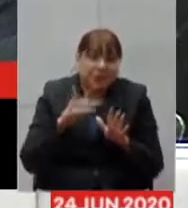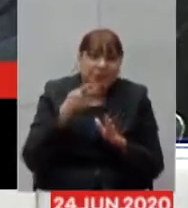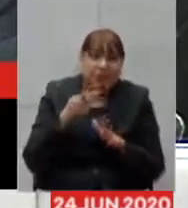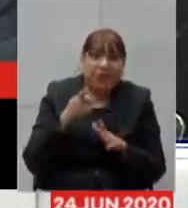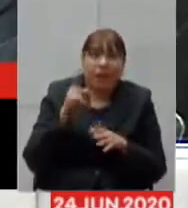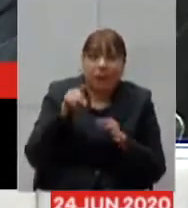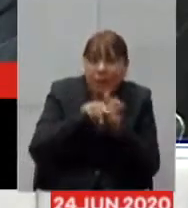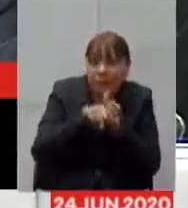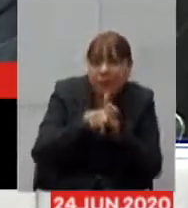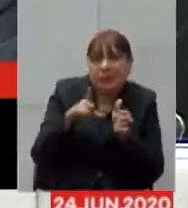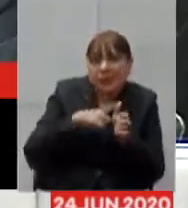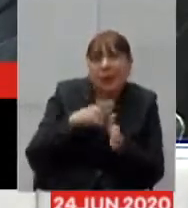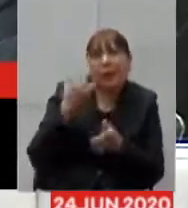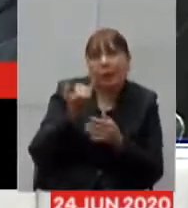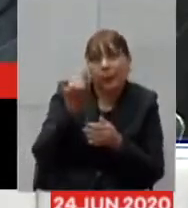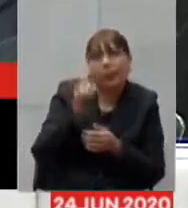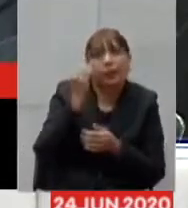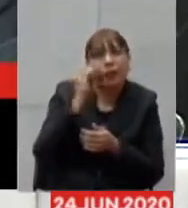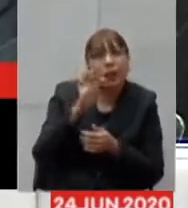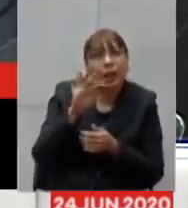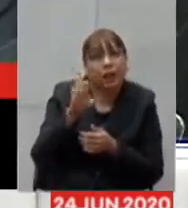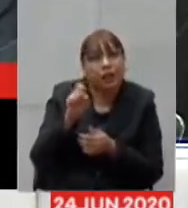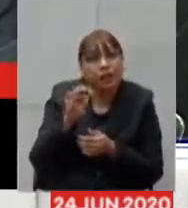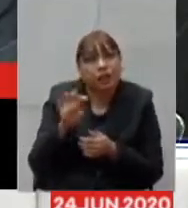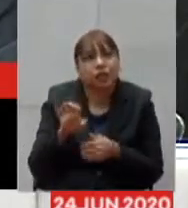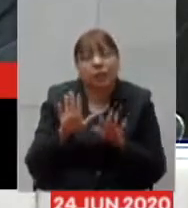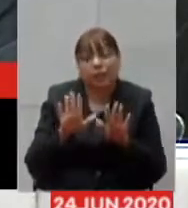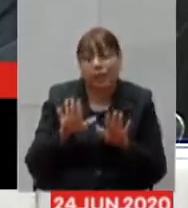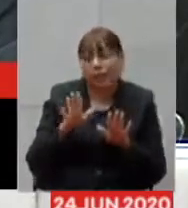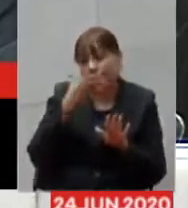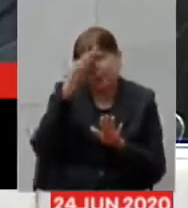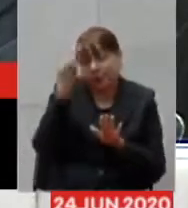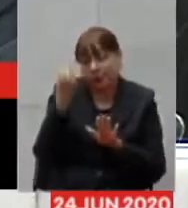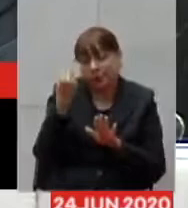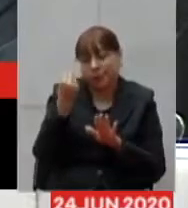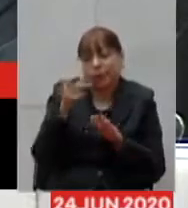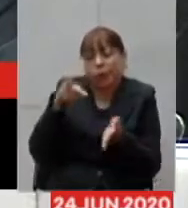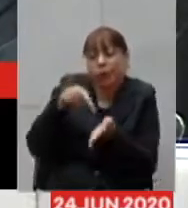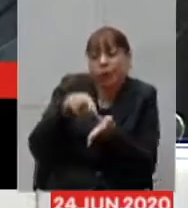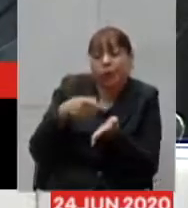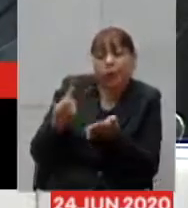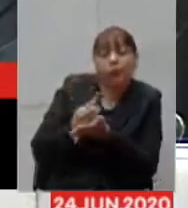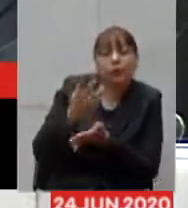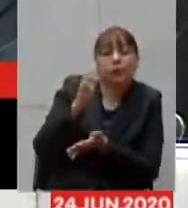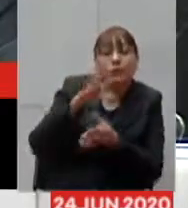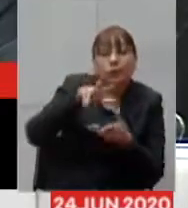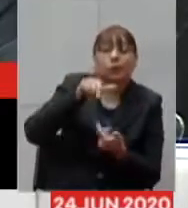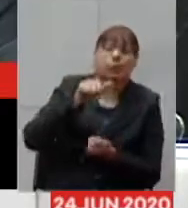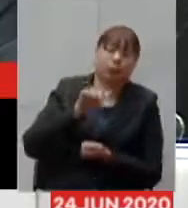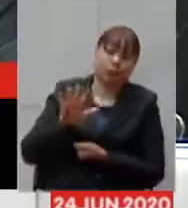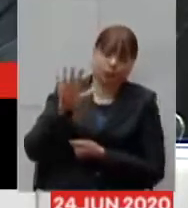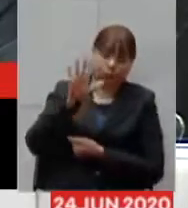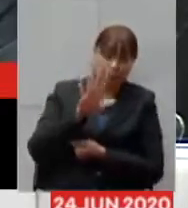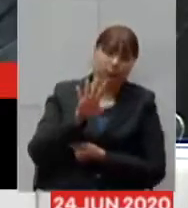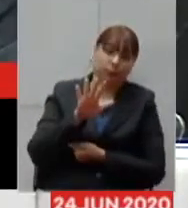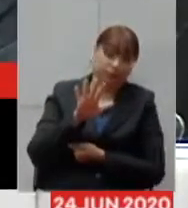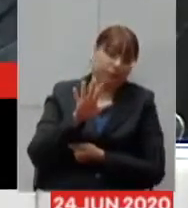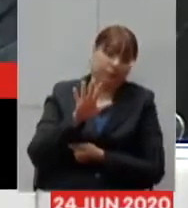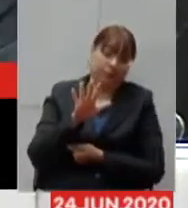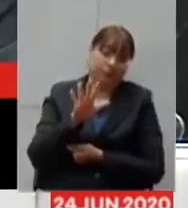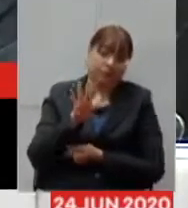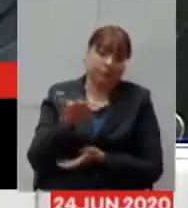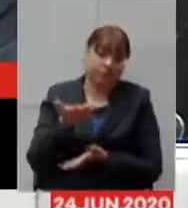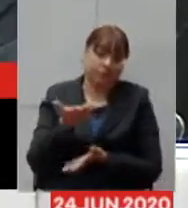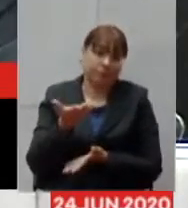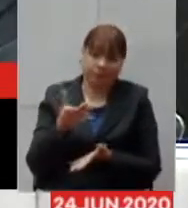esquecem da realidade mundial então fica complexo nós nós podemos usá-los no momento